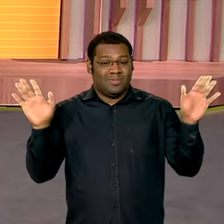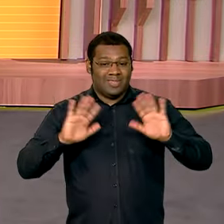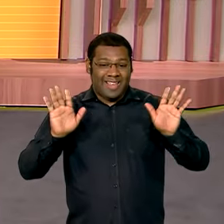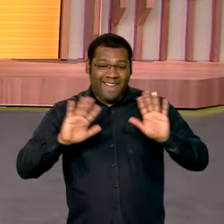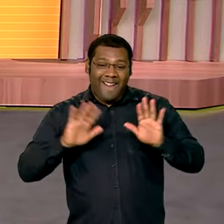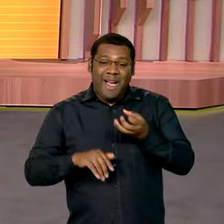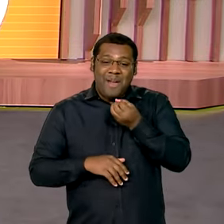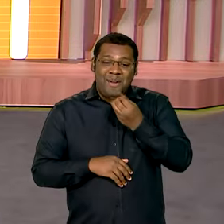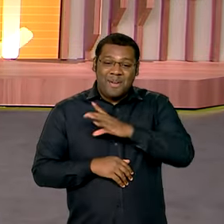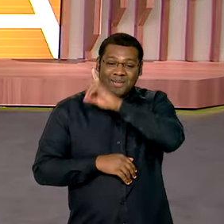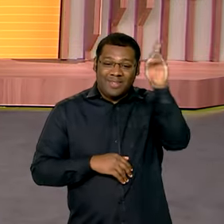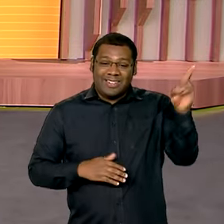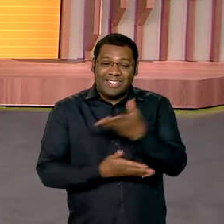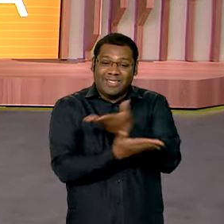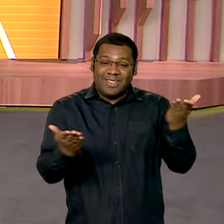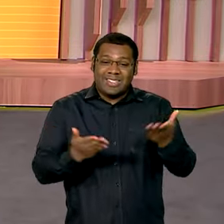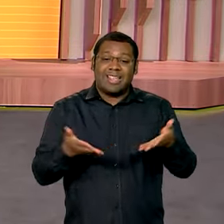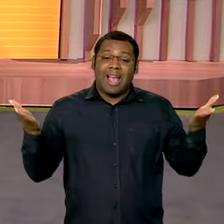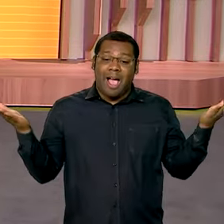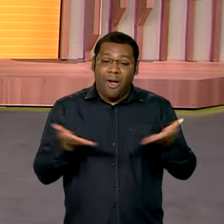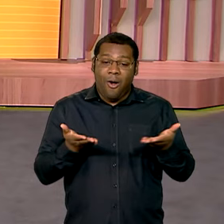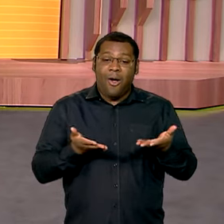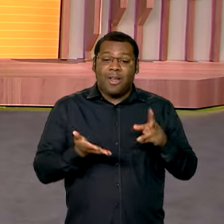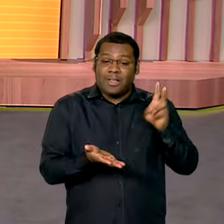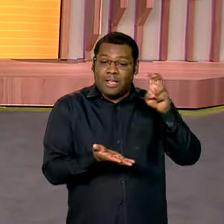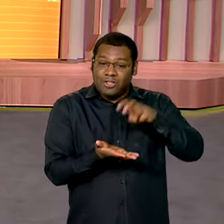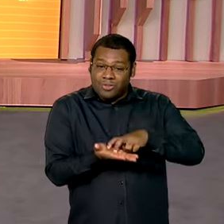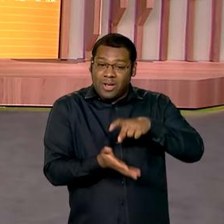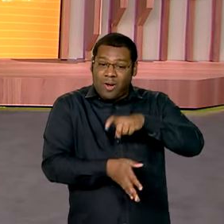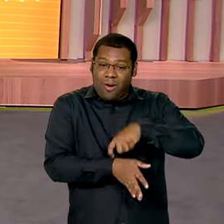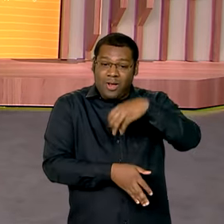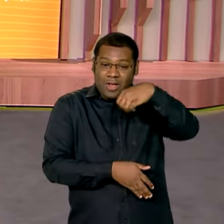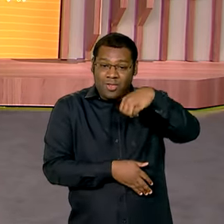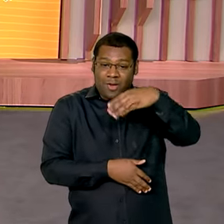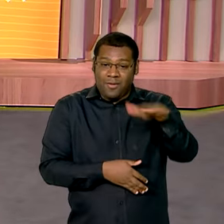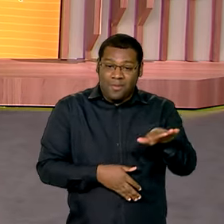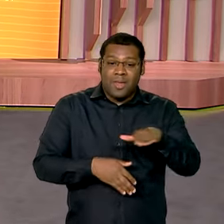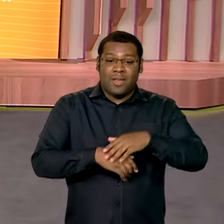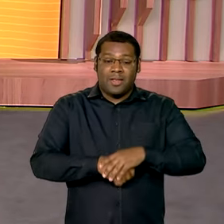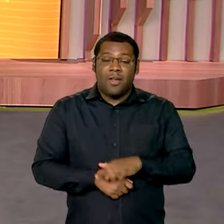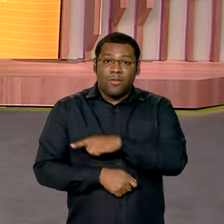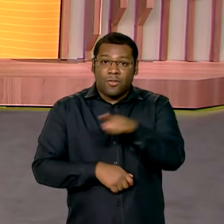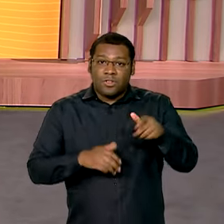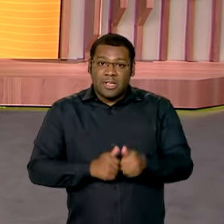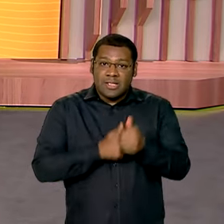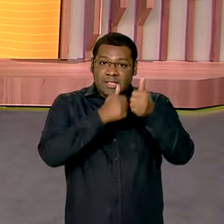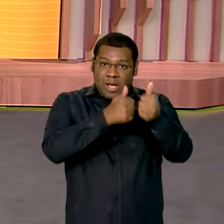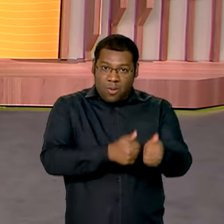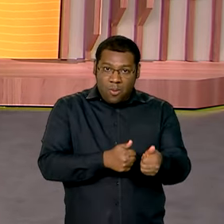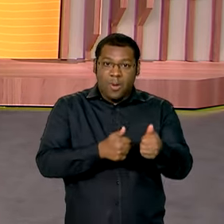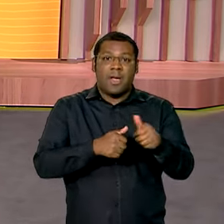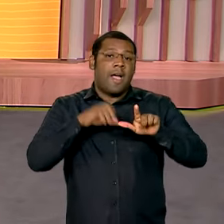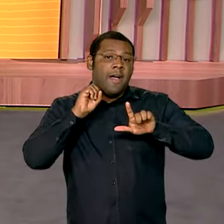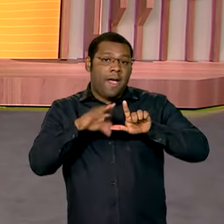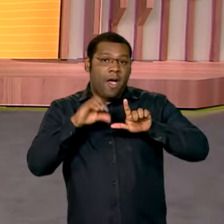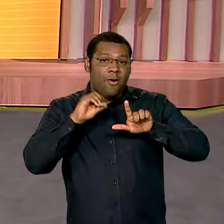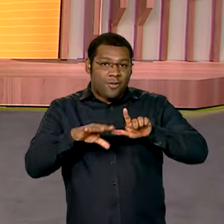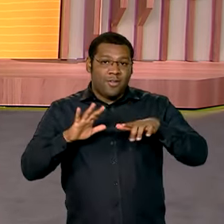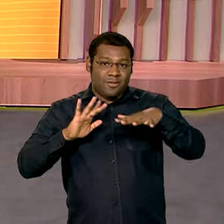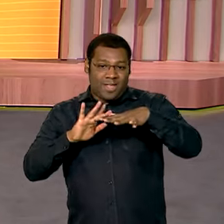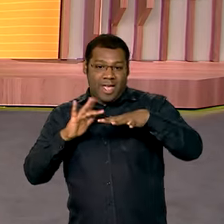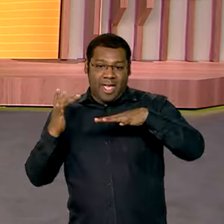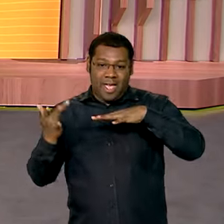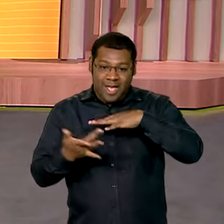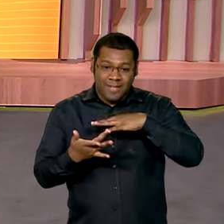Olá, muito bom dia para vocês. São 9h30 da manhã. Lembrando que você pode nos acompanhar também ao vivo pelas redes